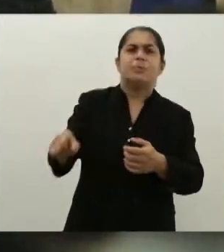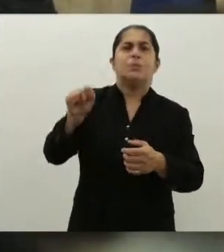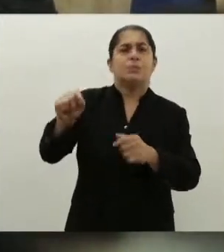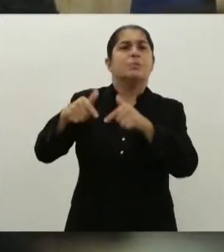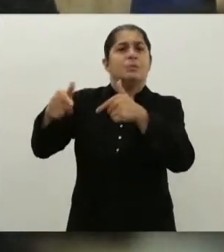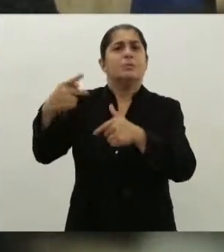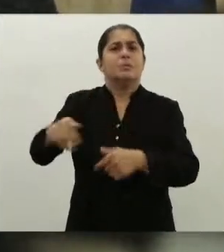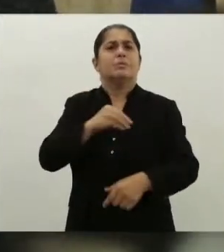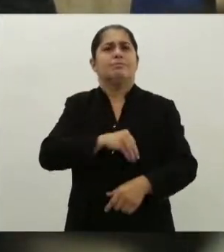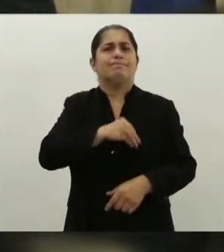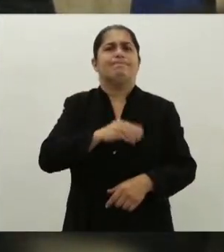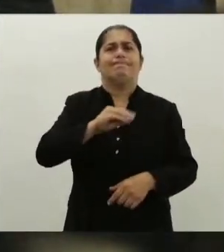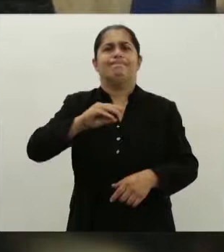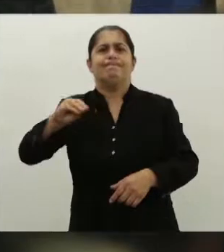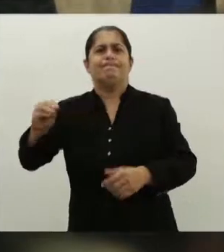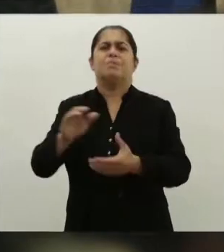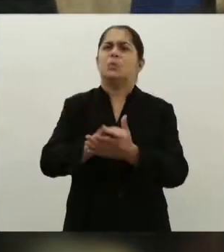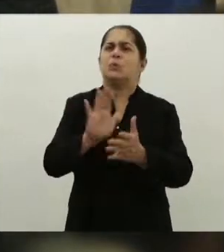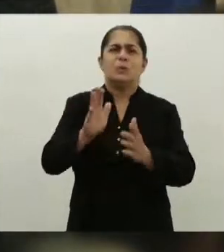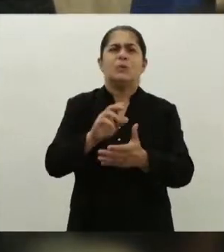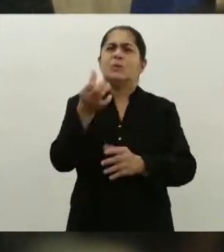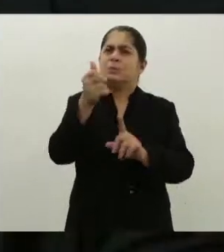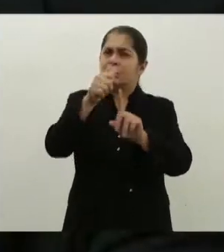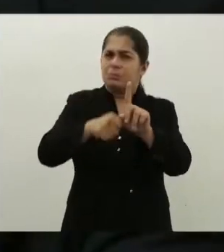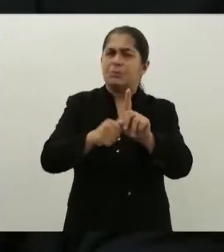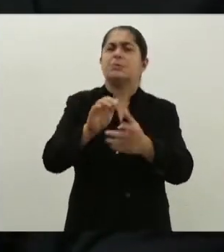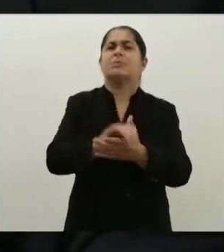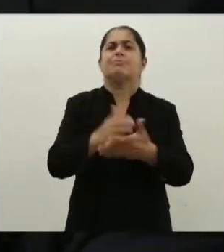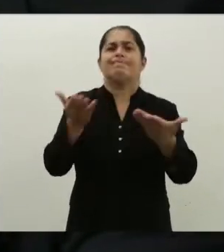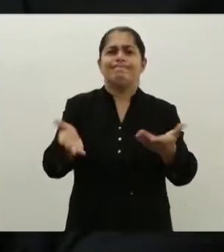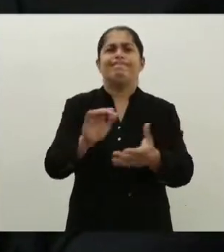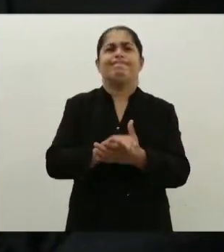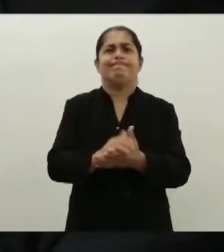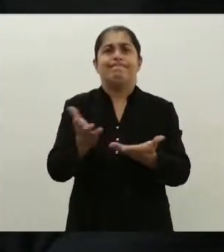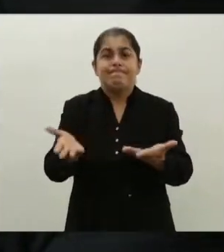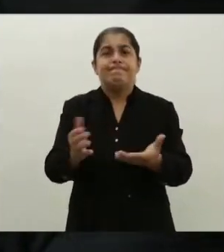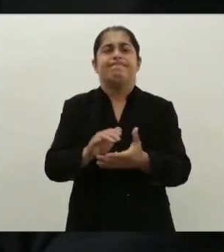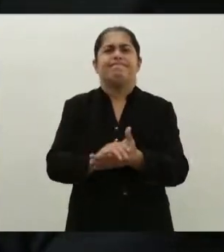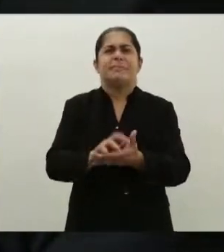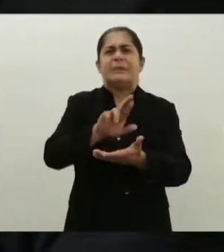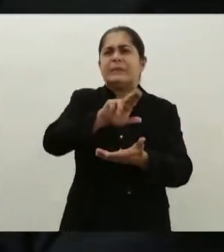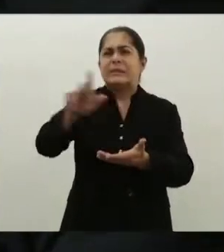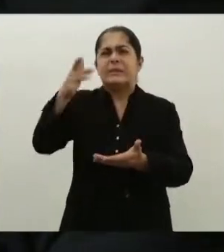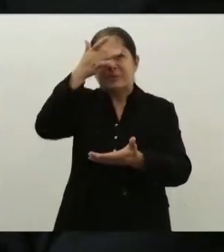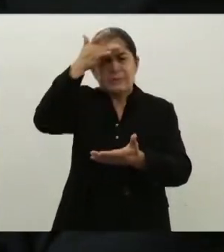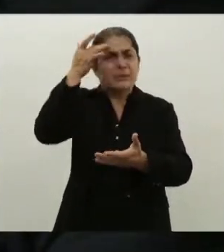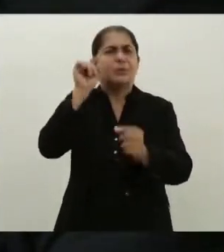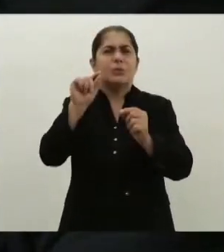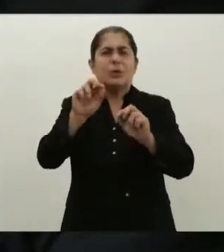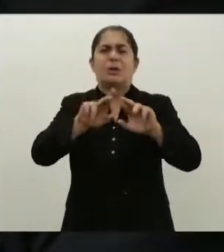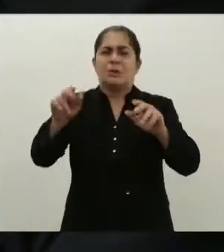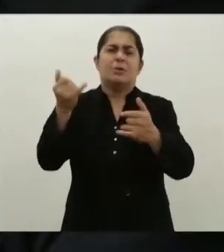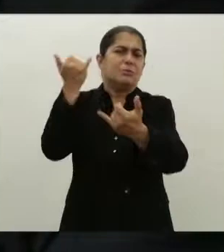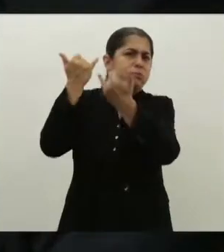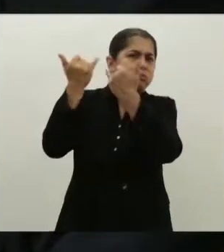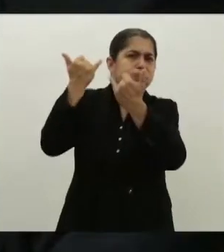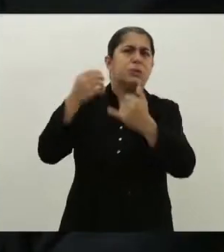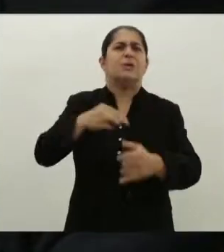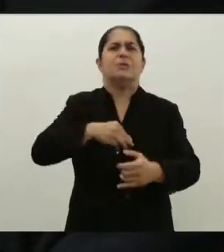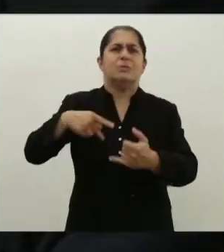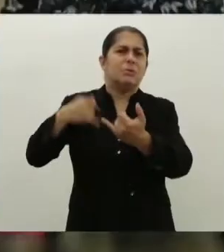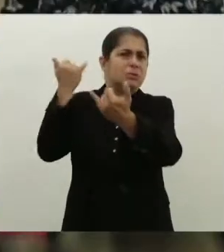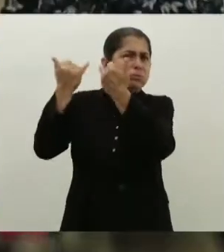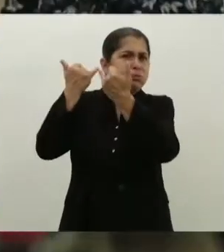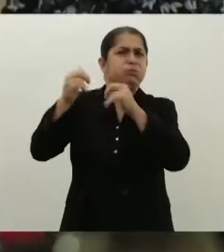que está com salário atrasado há mais de seis meses, é apenas uma das dezenas de denúncias que a ouvidoria do Ministério Público da